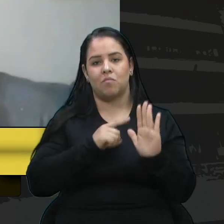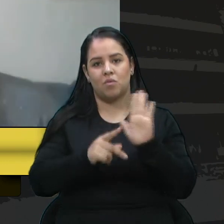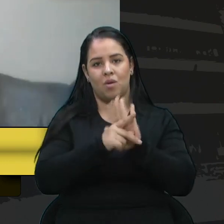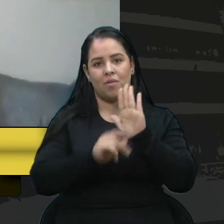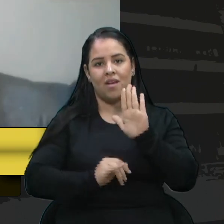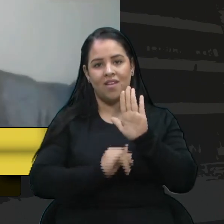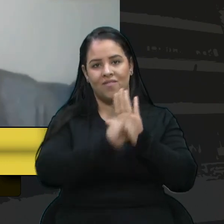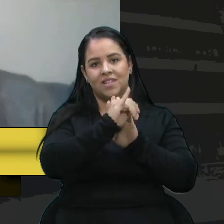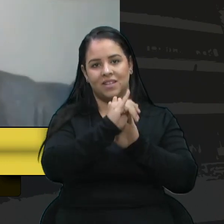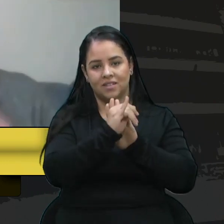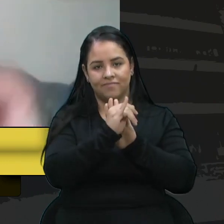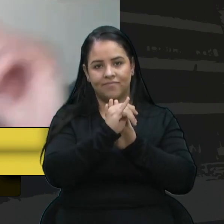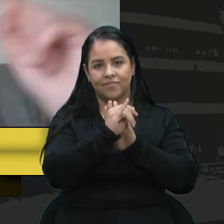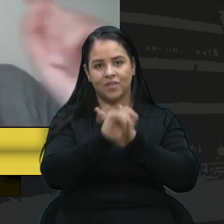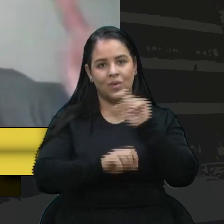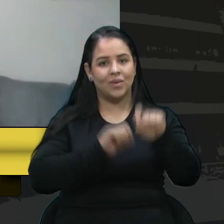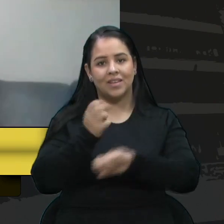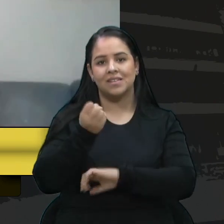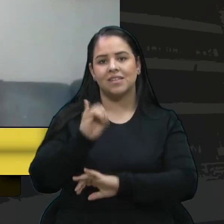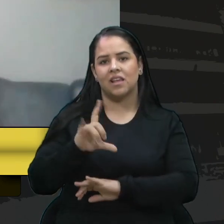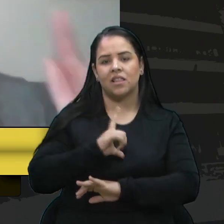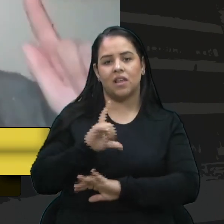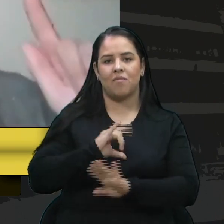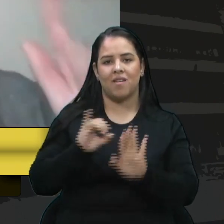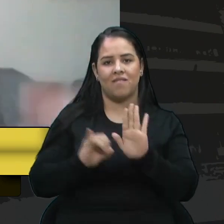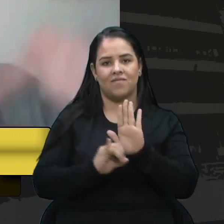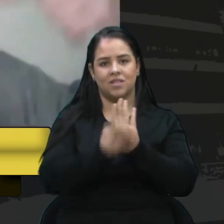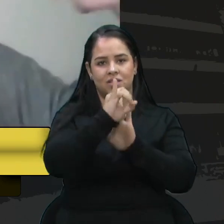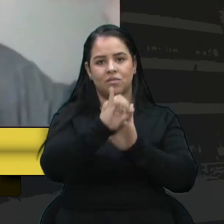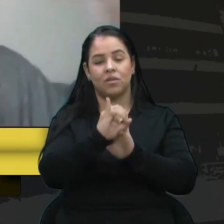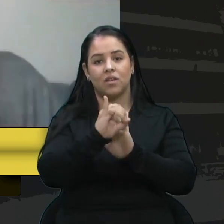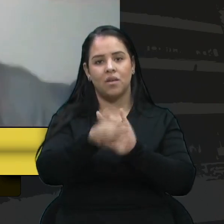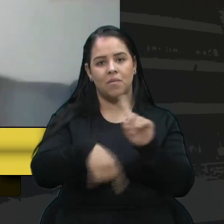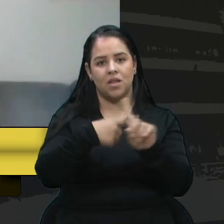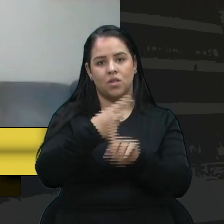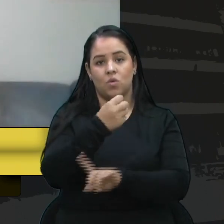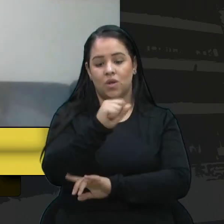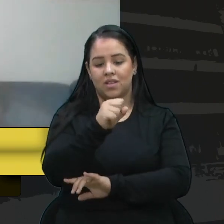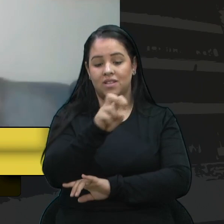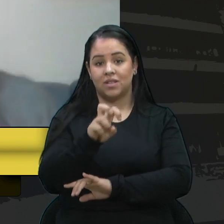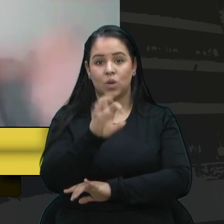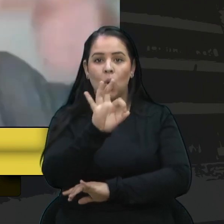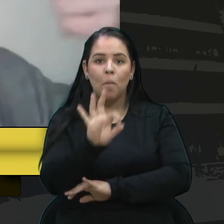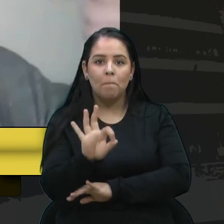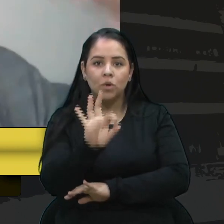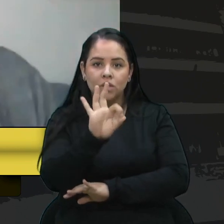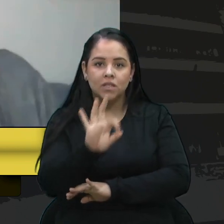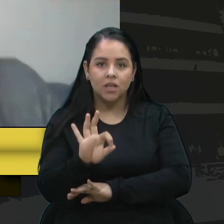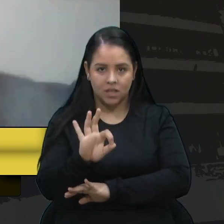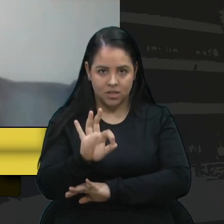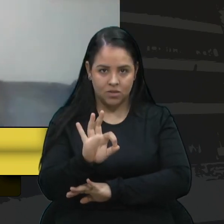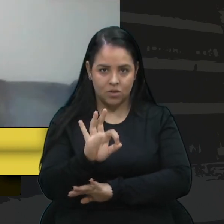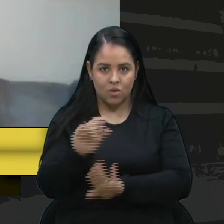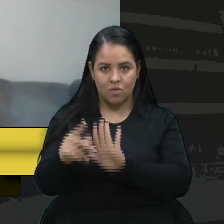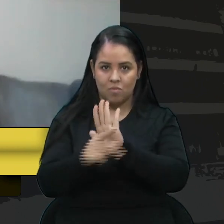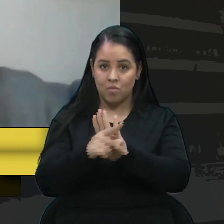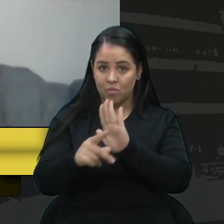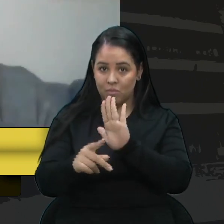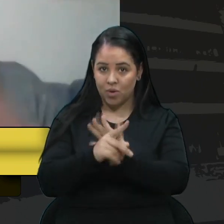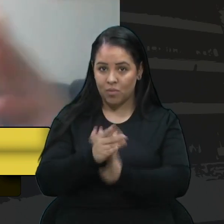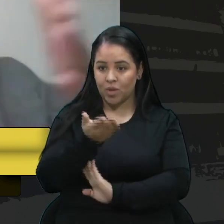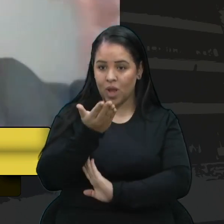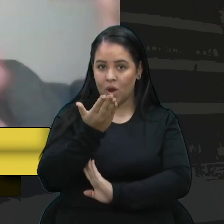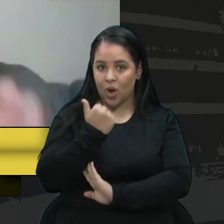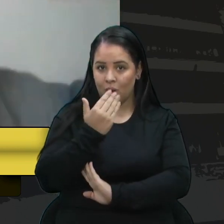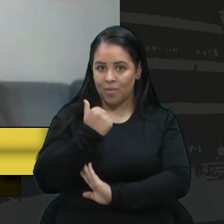garantir que quando se tem uma inflação que aumenta em 85% o valor da cesta básica, o